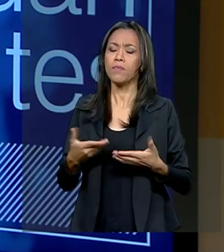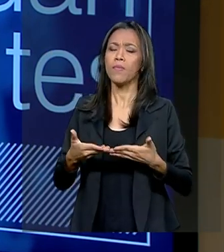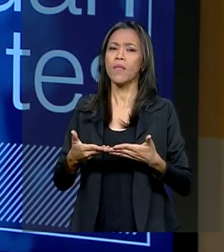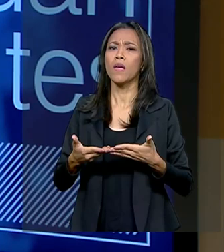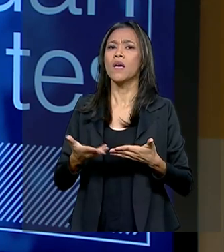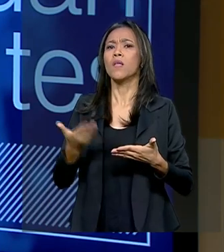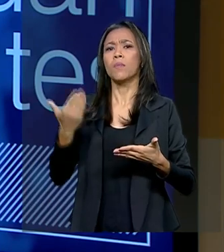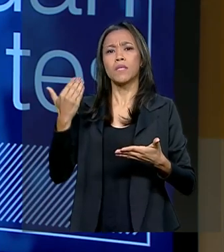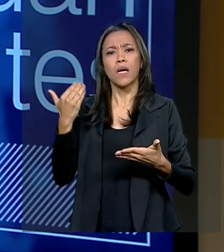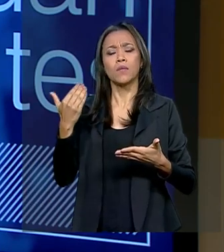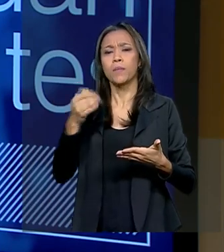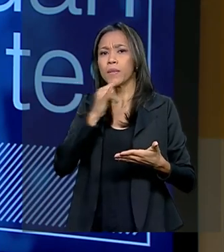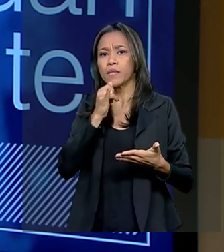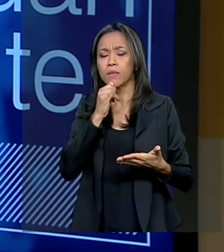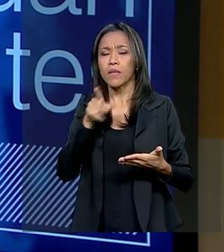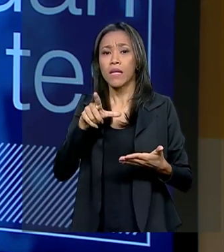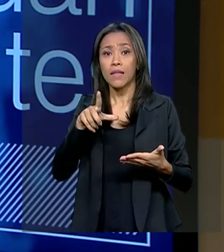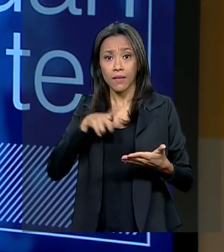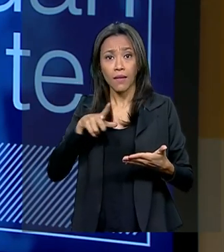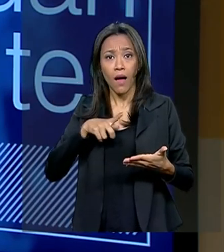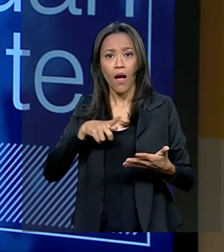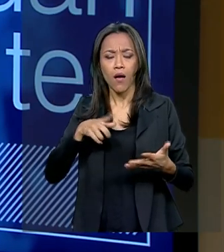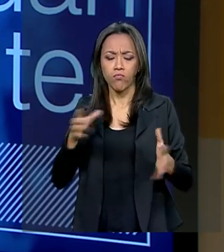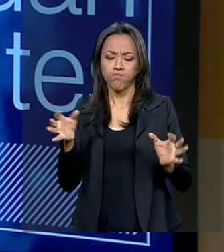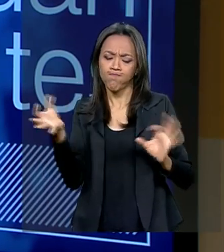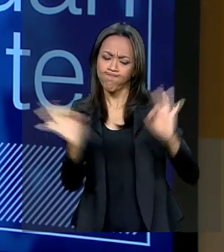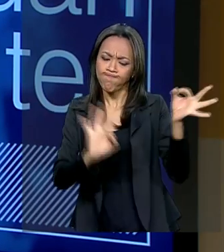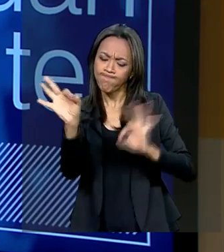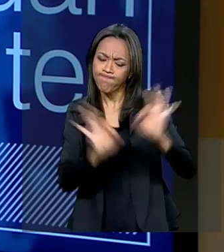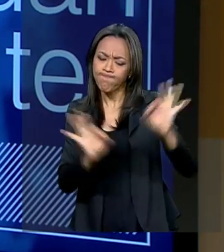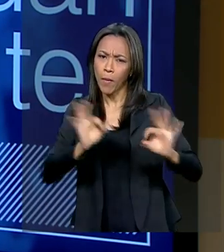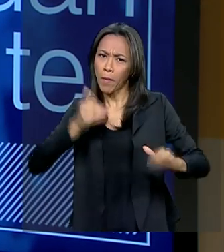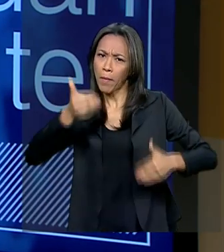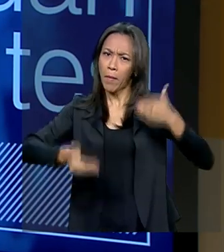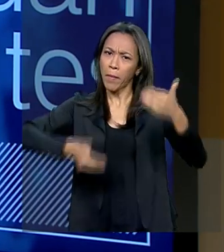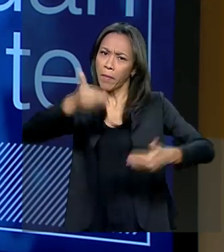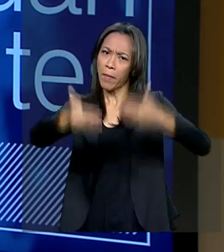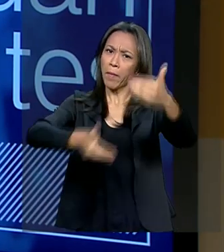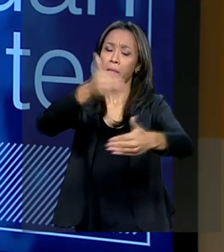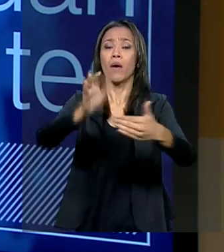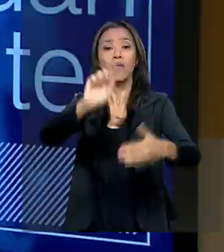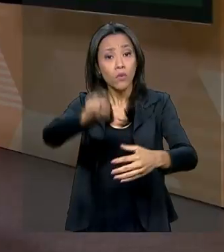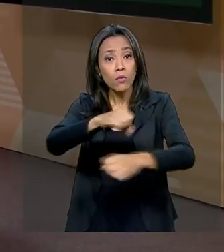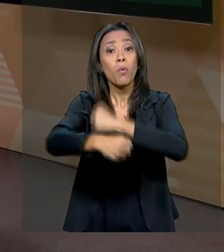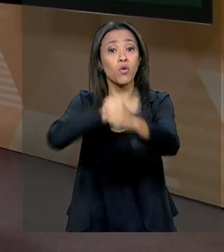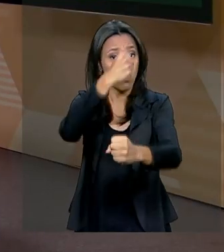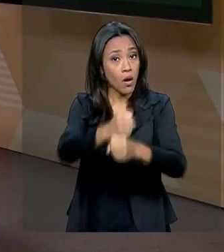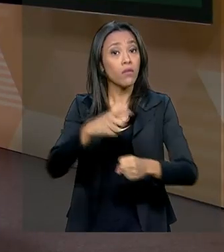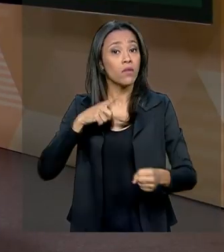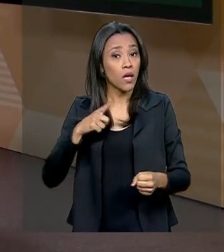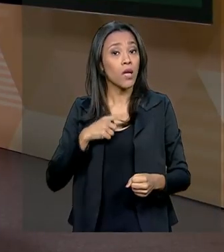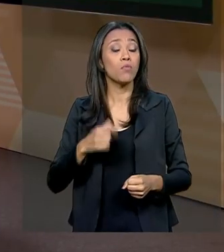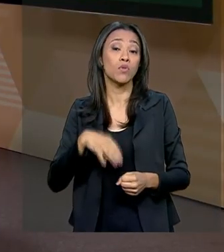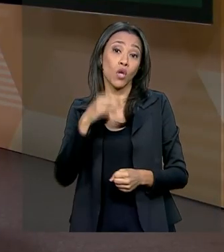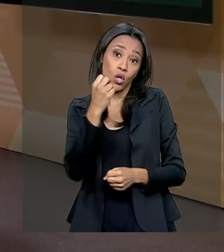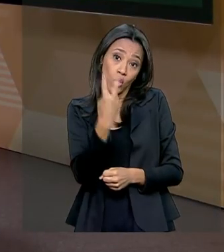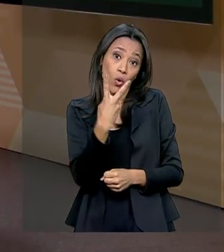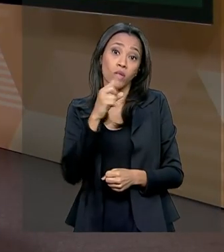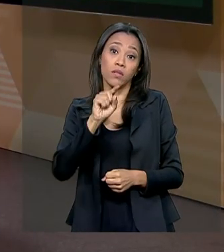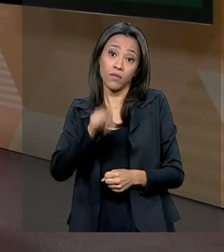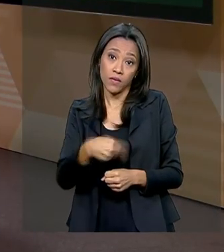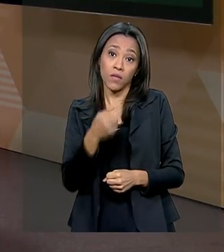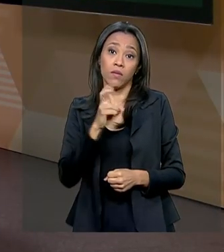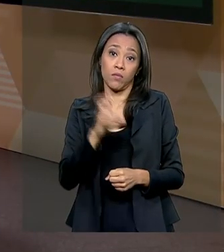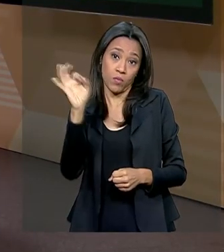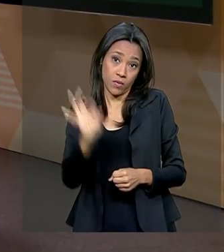passado. Você está construindo um crescimento robusto. Eu acho que o ano que vem a gente pode ter uns 2,5% de crescimento. Eu acho que